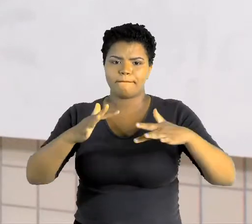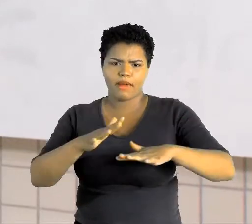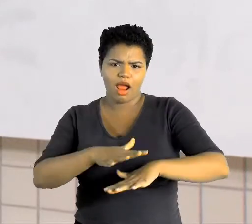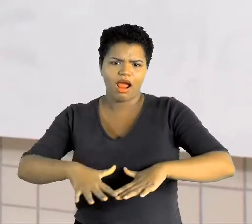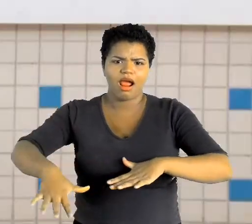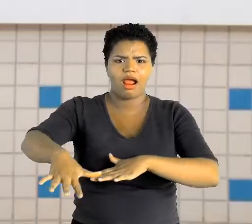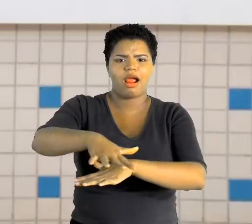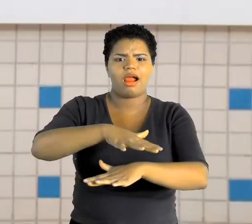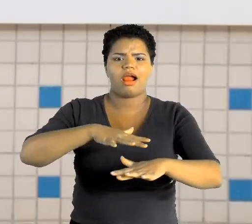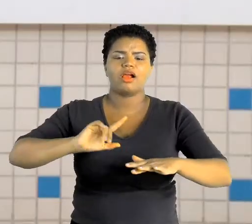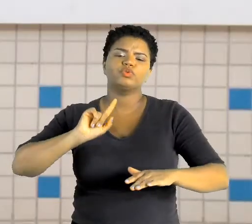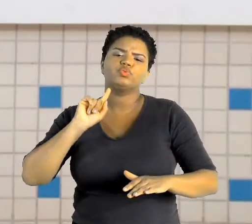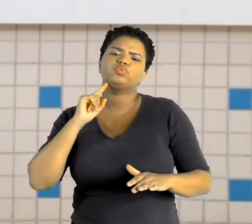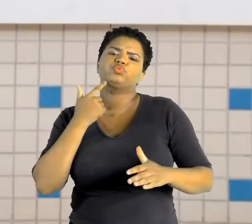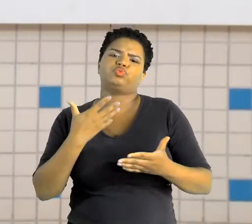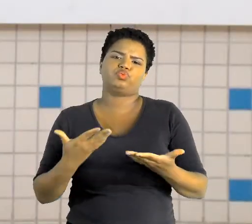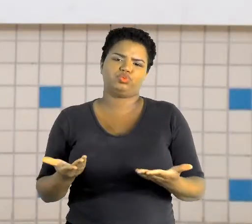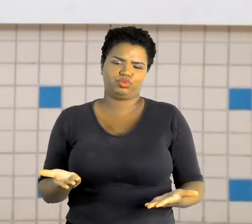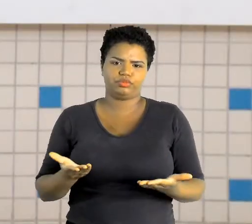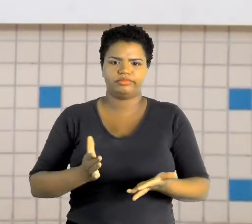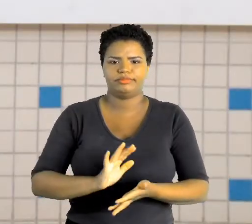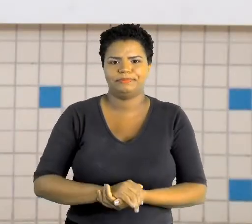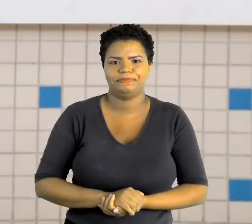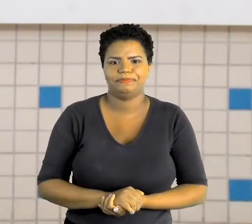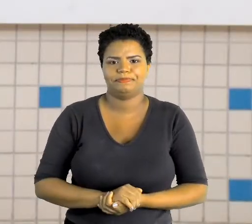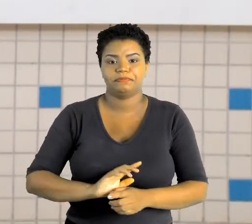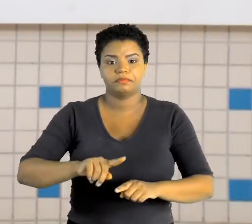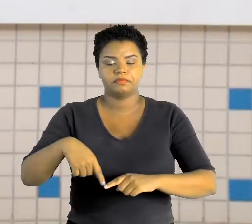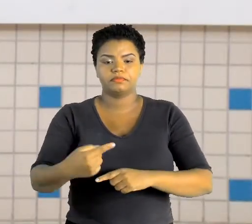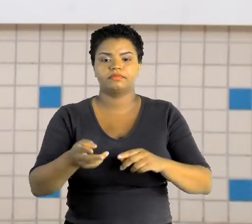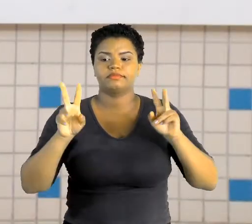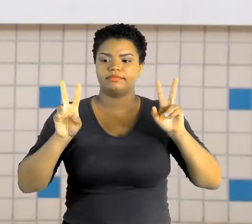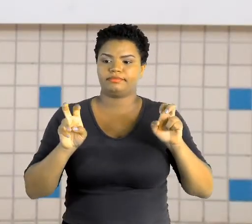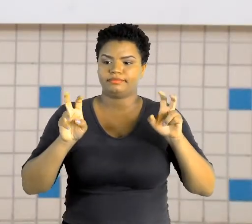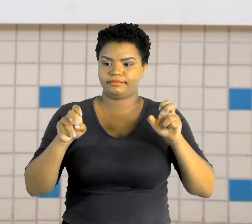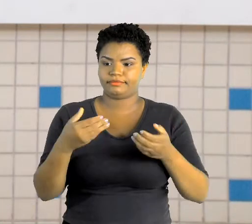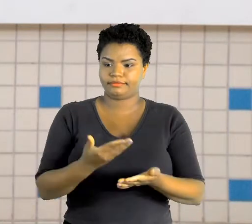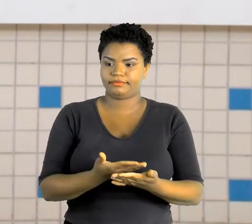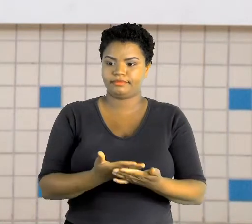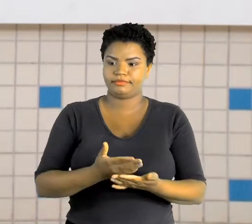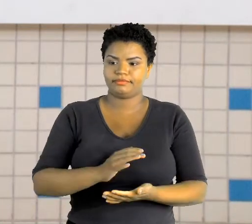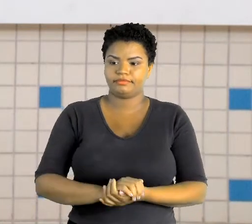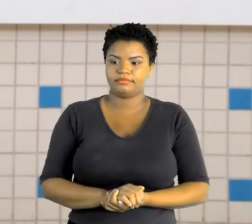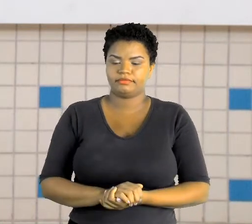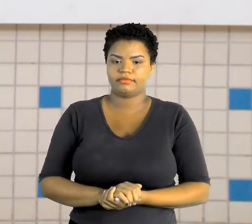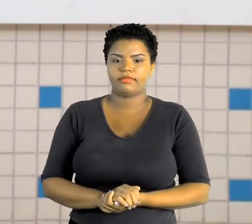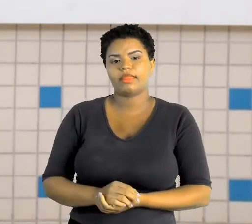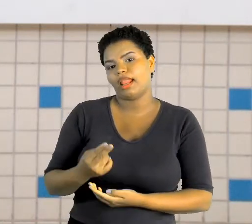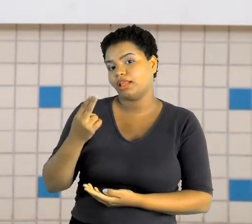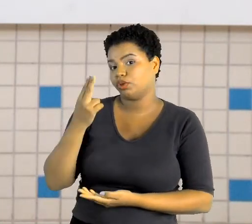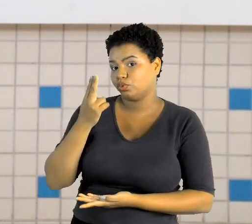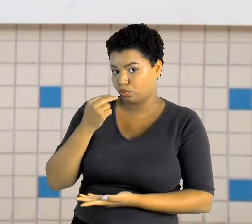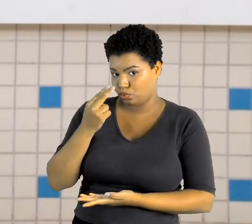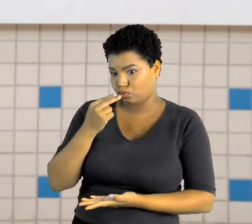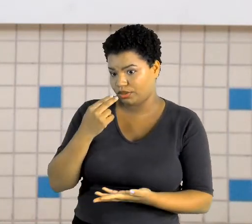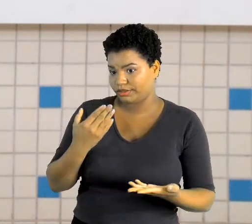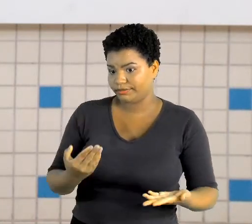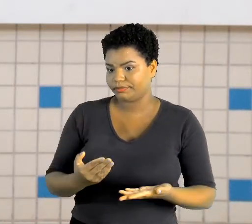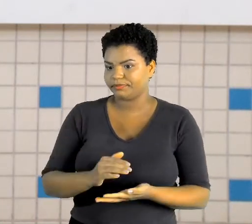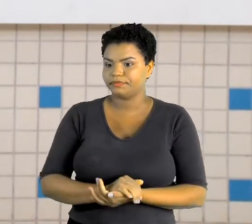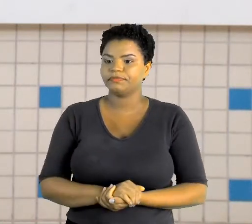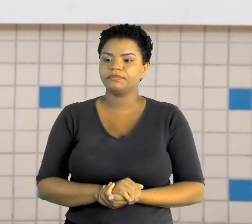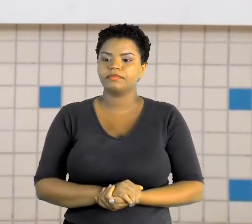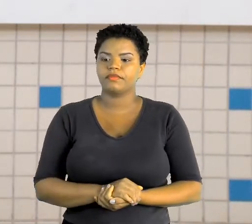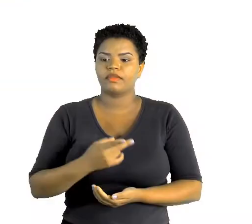que nós temos. Então, agora nós vamos passar para o próximo tema da nossa aula, que envolve nutrição e nós começamos a falar